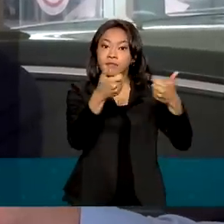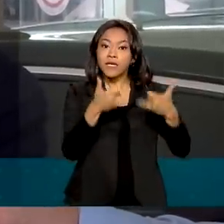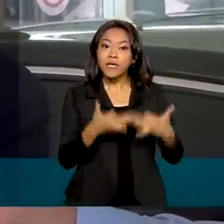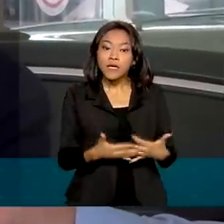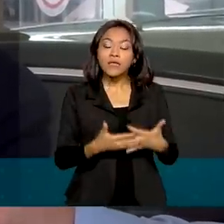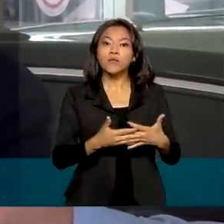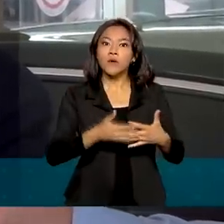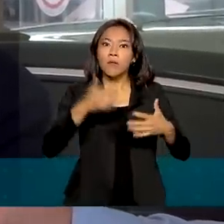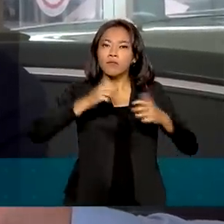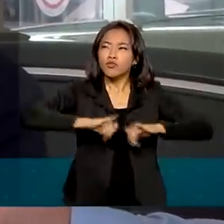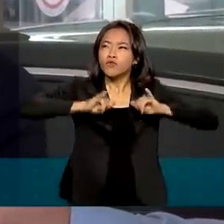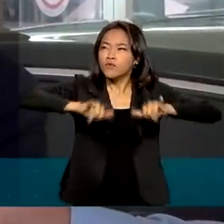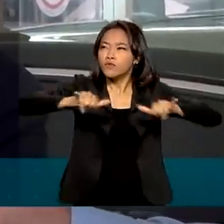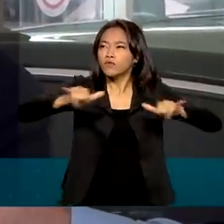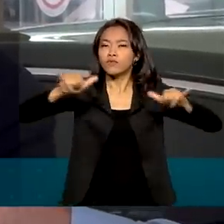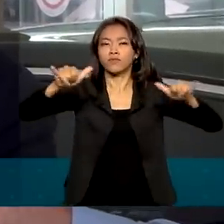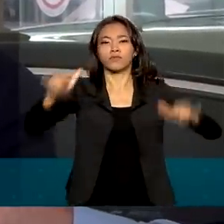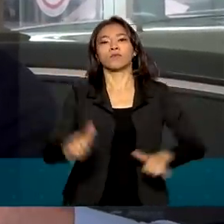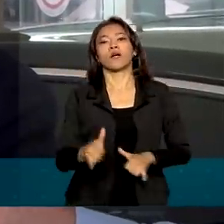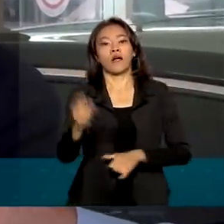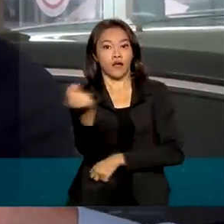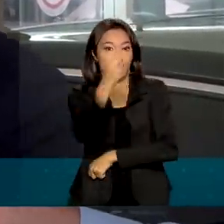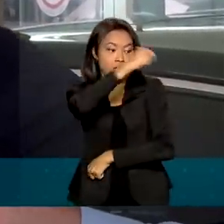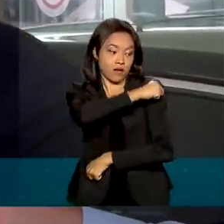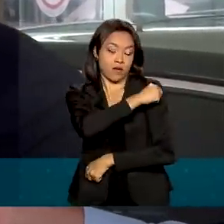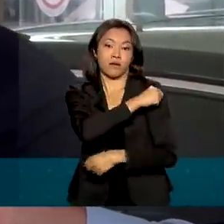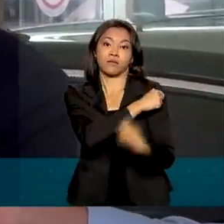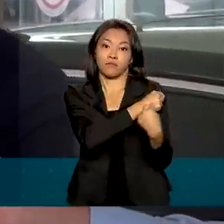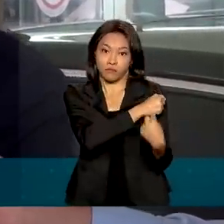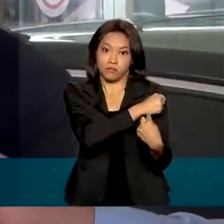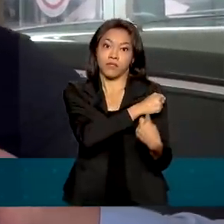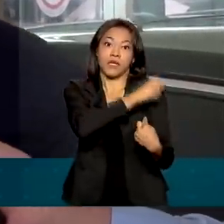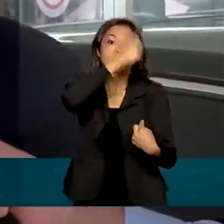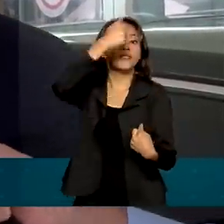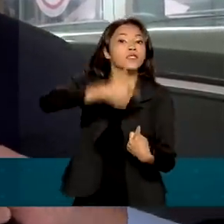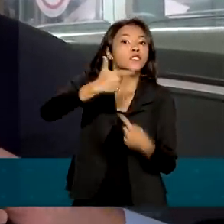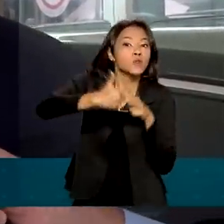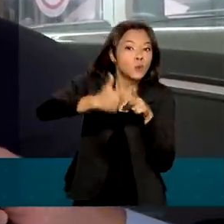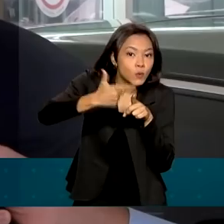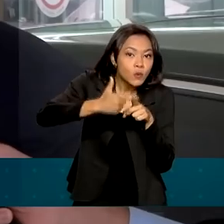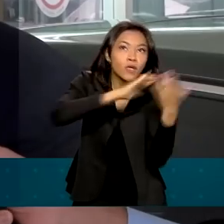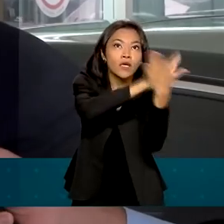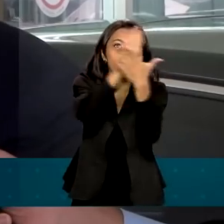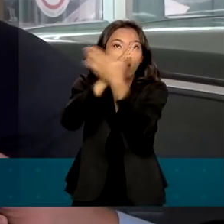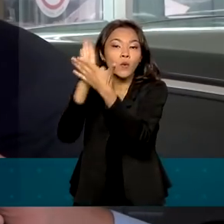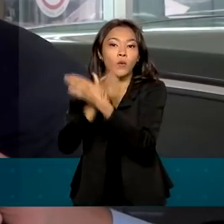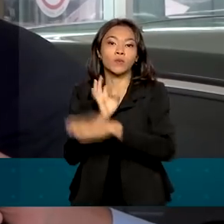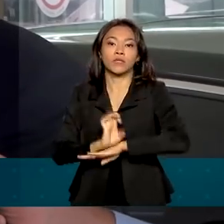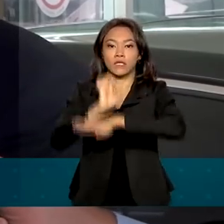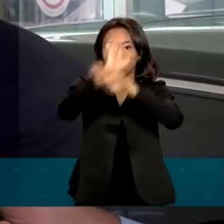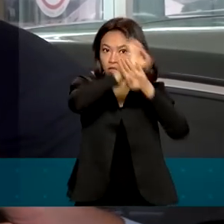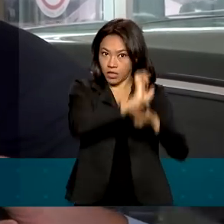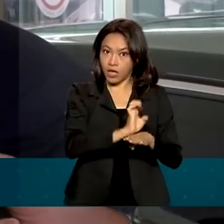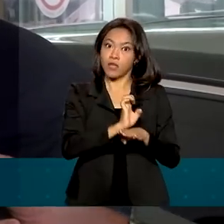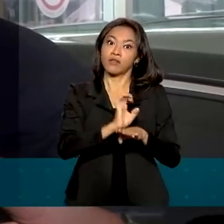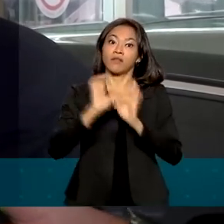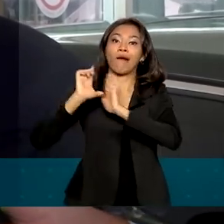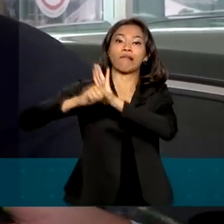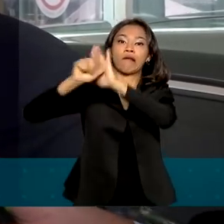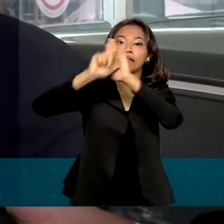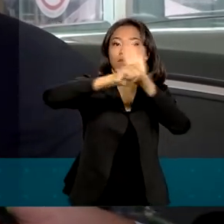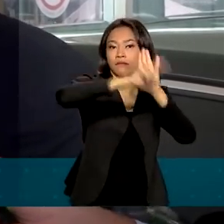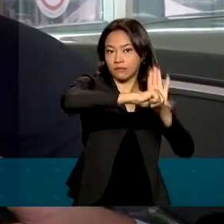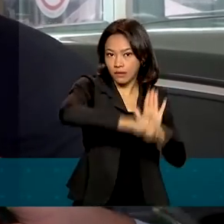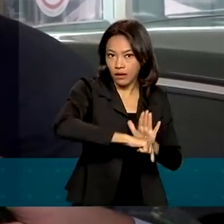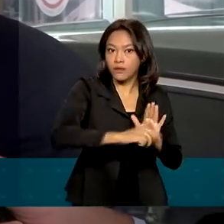campanha de vacinação em relação à aplicação da segunda dose em alguns estados que estão com a segunda dose atrasada